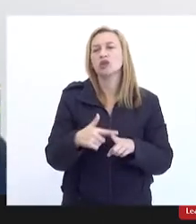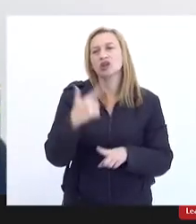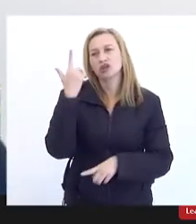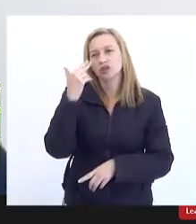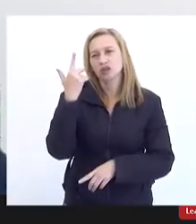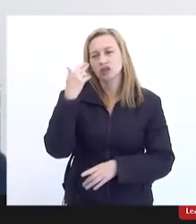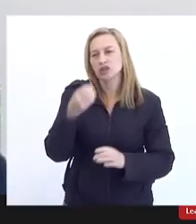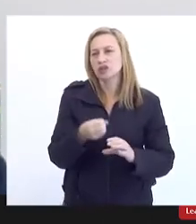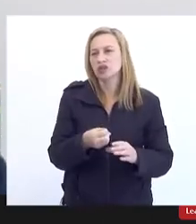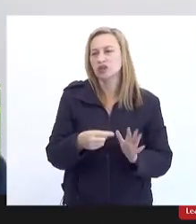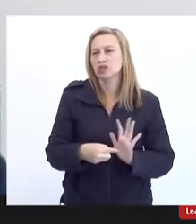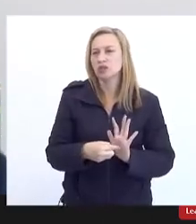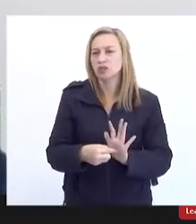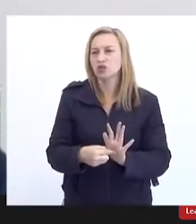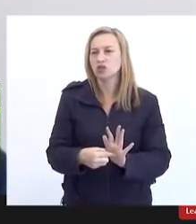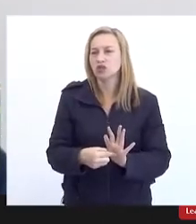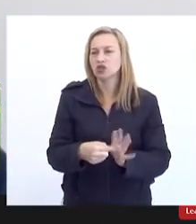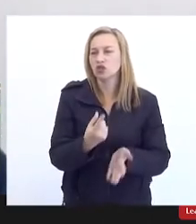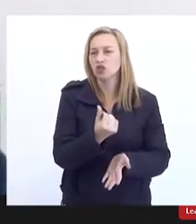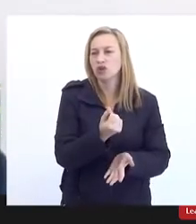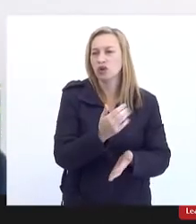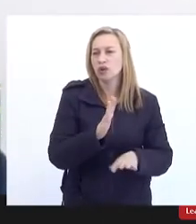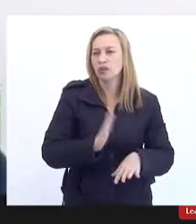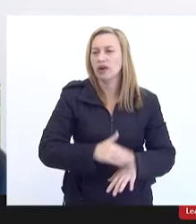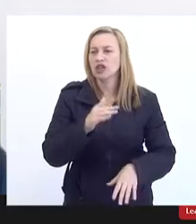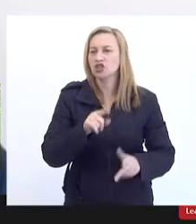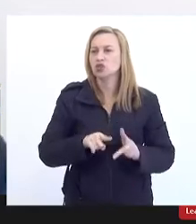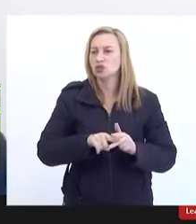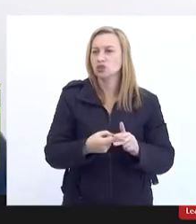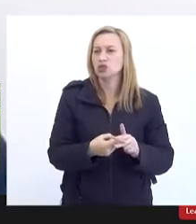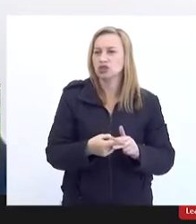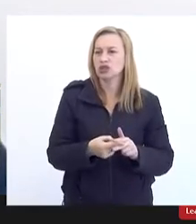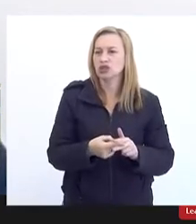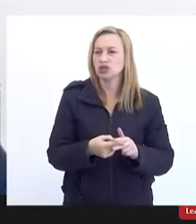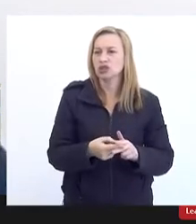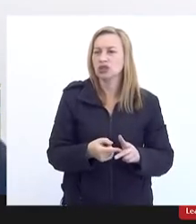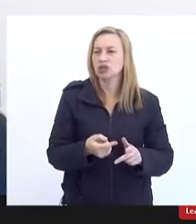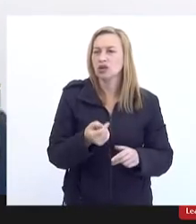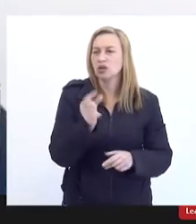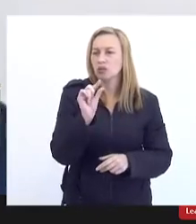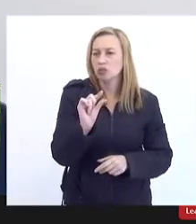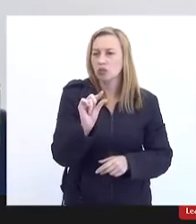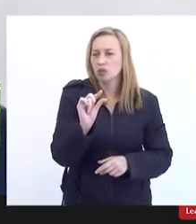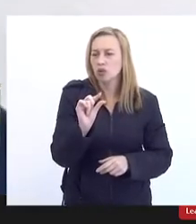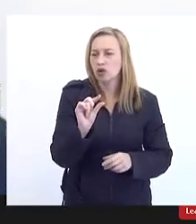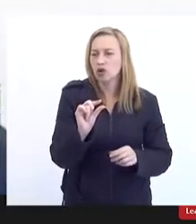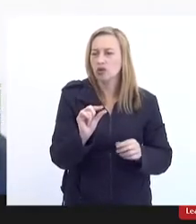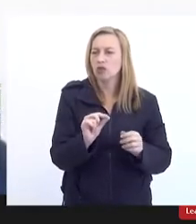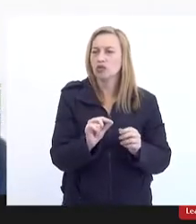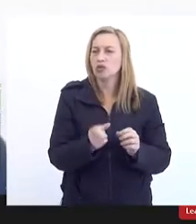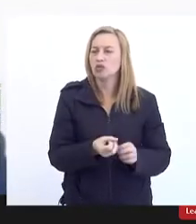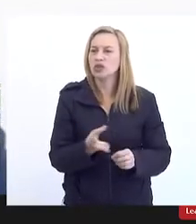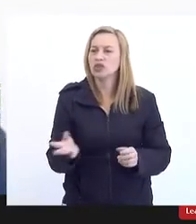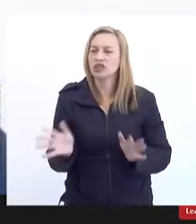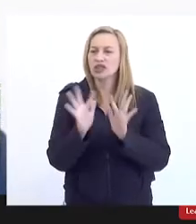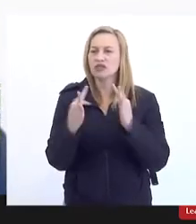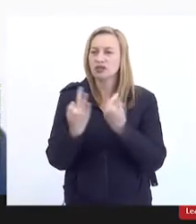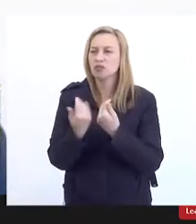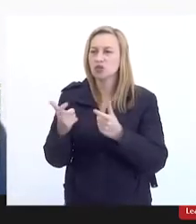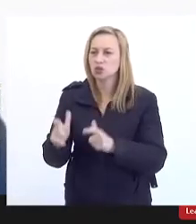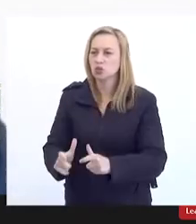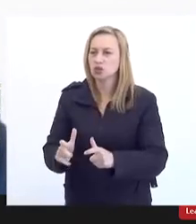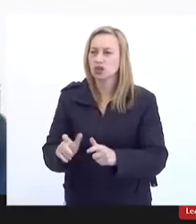caracteriza um custo maior de manutenção pela pequena quantidade de famílias ali atendidas então